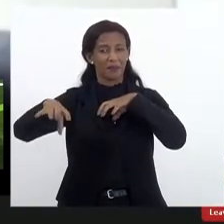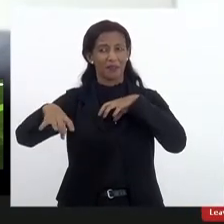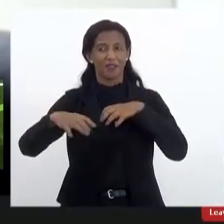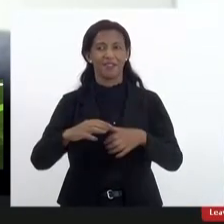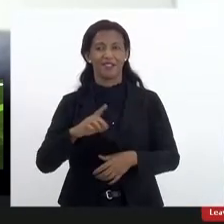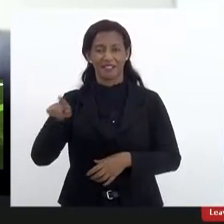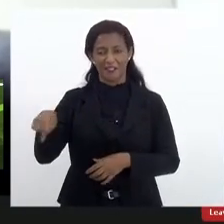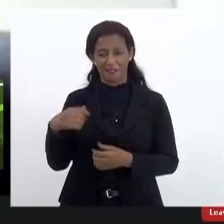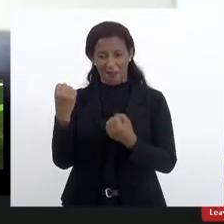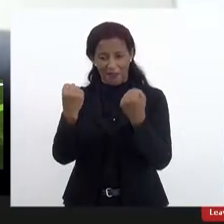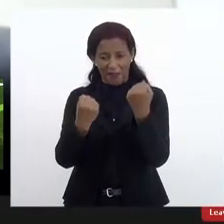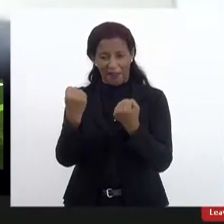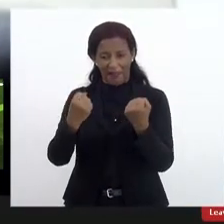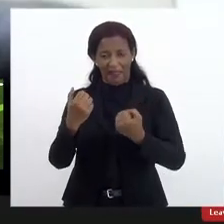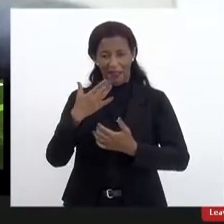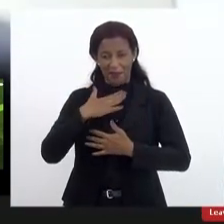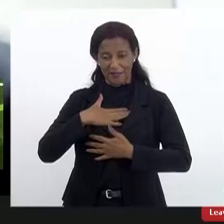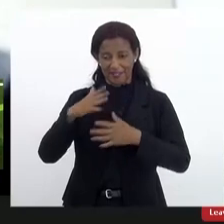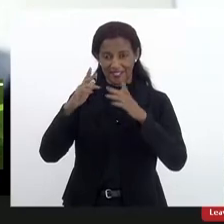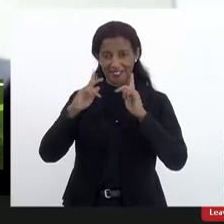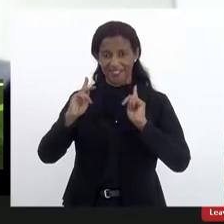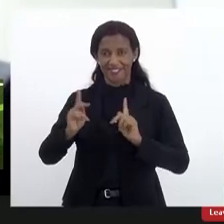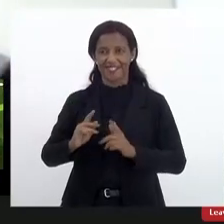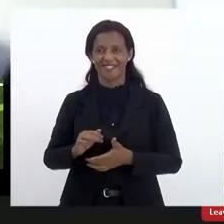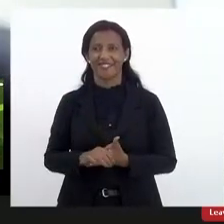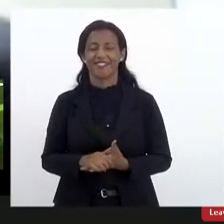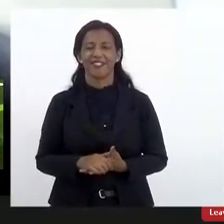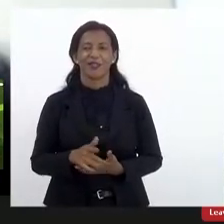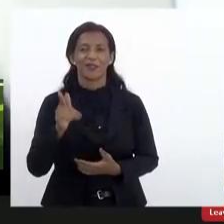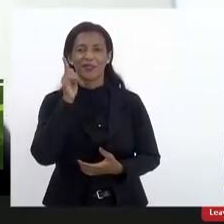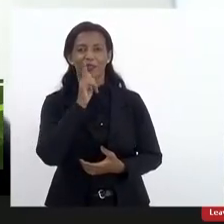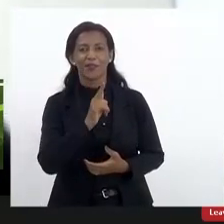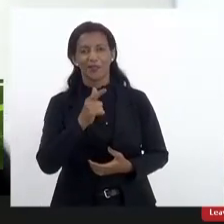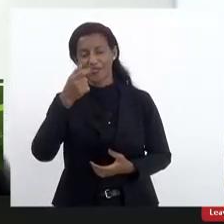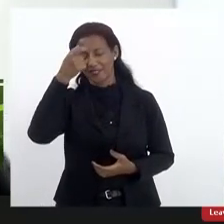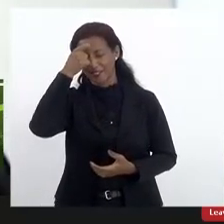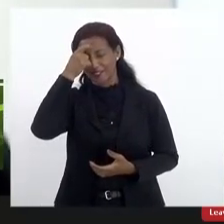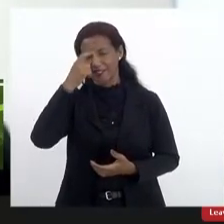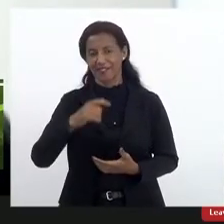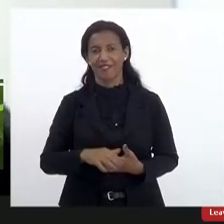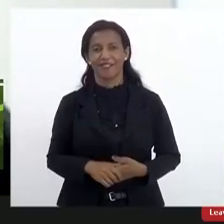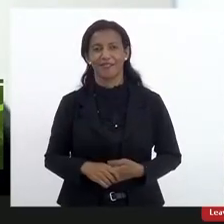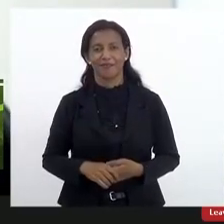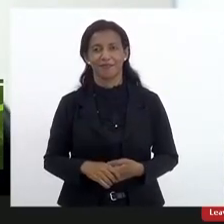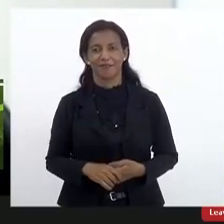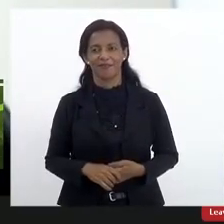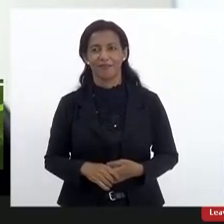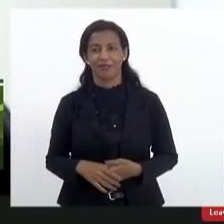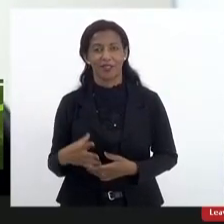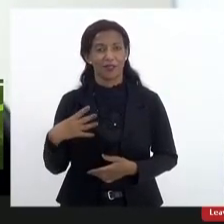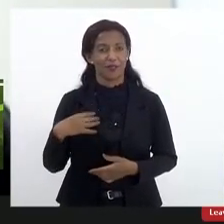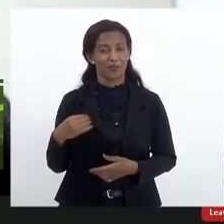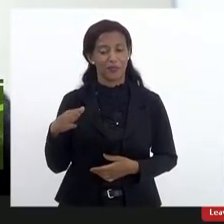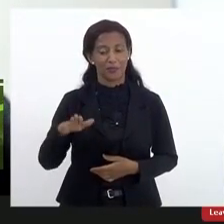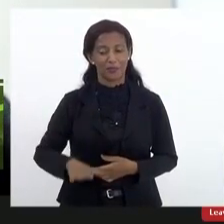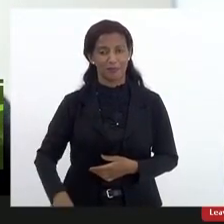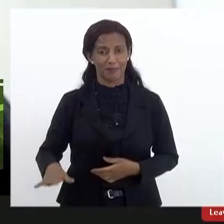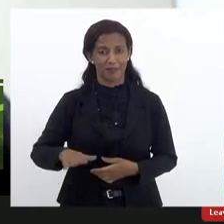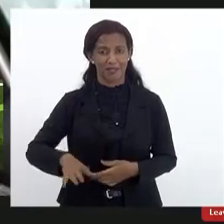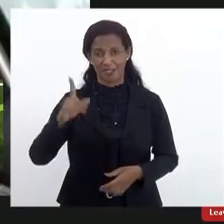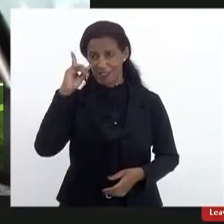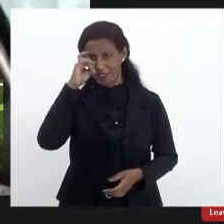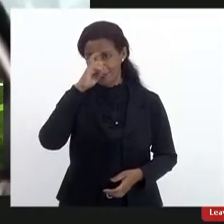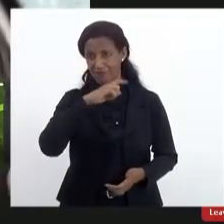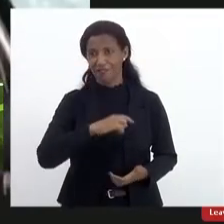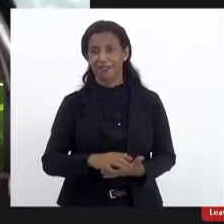para o carro para ter tranquilidade né deputado conseguir se concentrar filho pequeno que nem eu é não